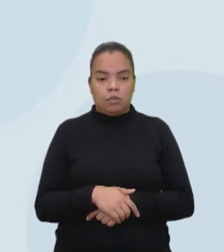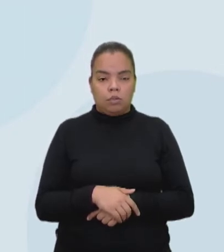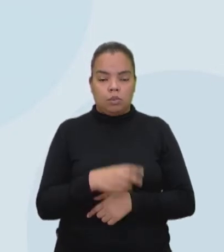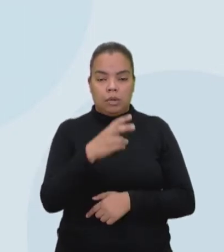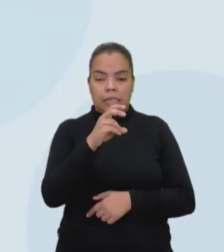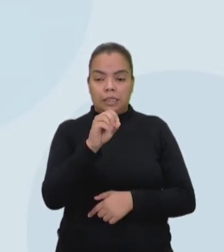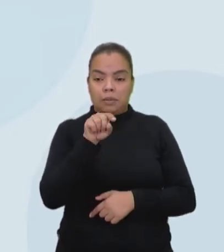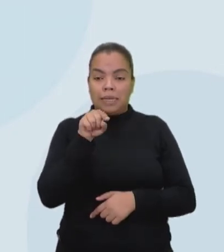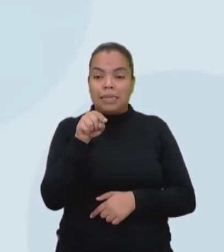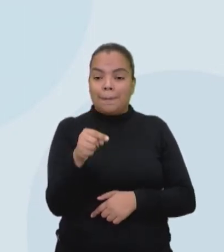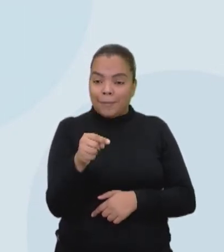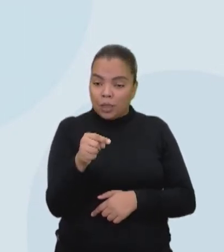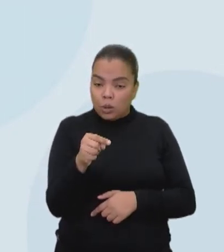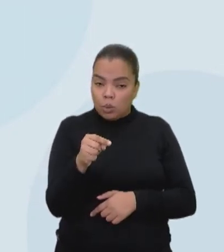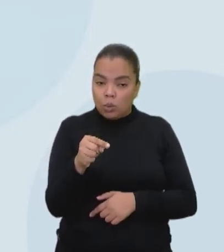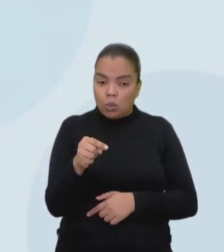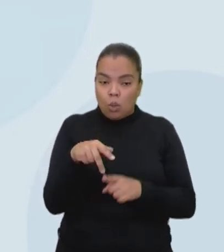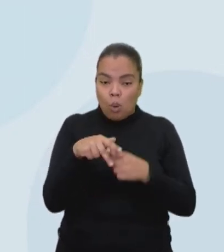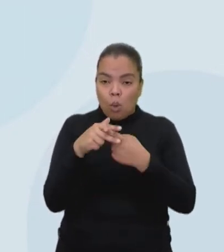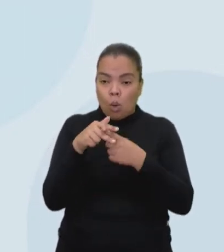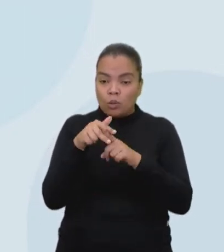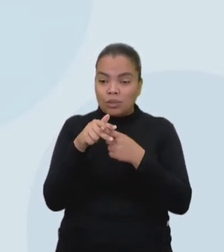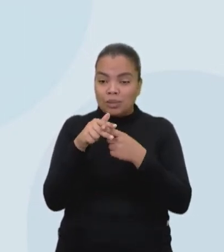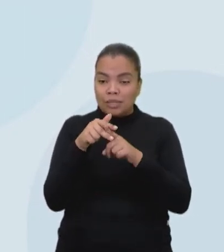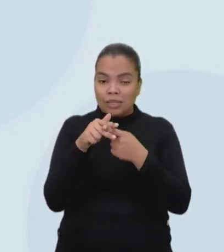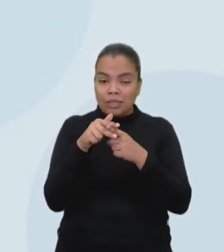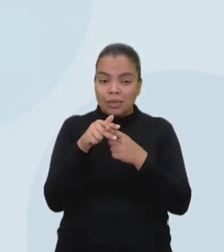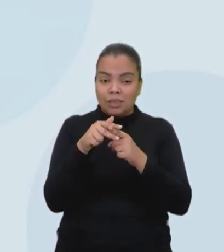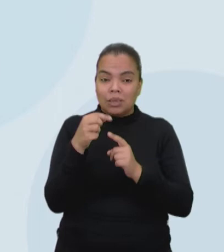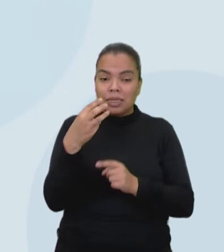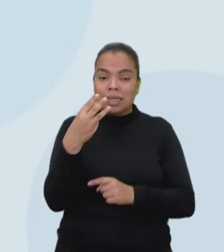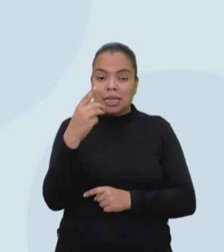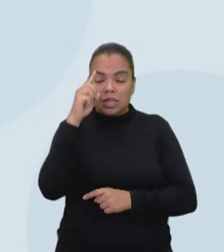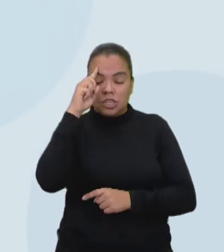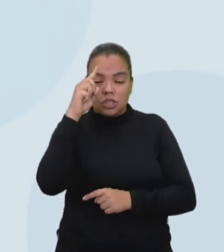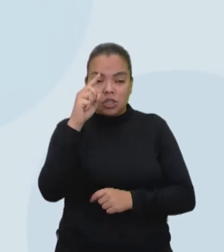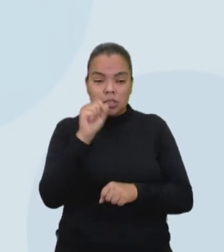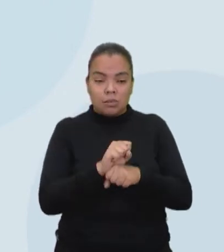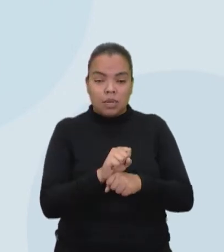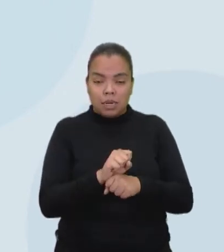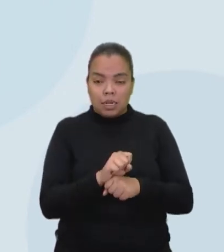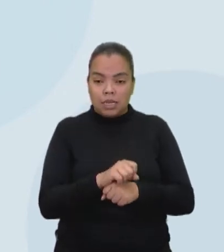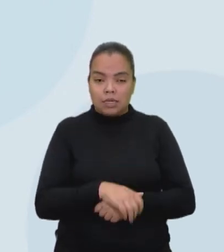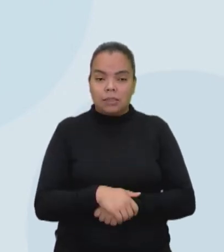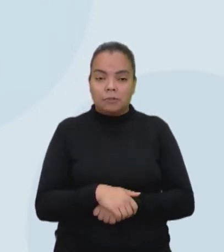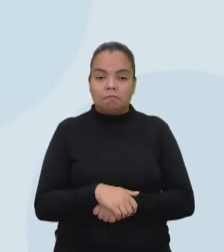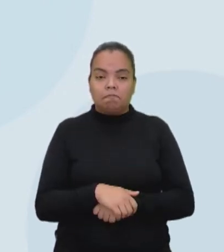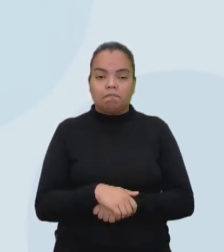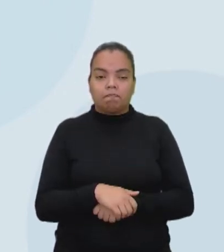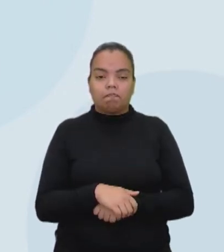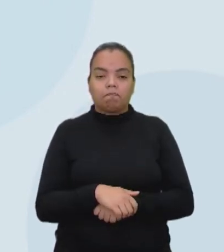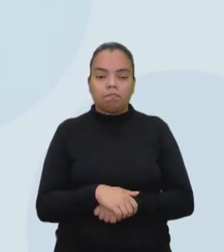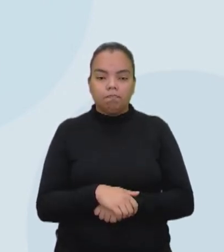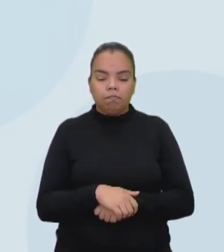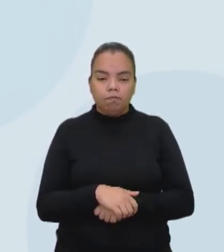mil reais. Sendo que ela vai ficar 3 dias parada. 3 dias parada.